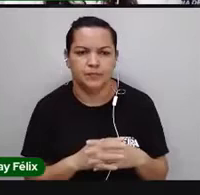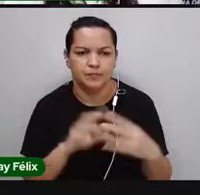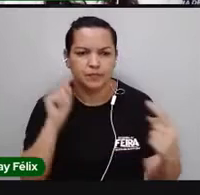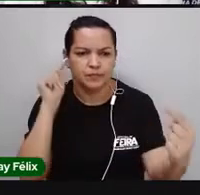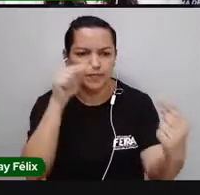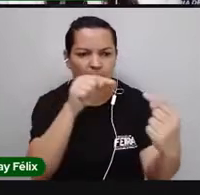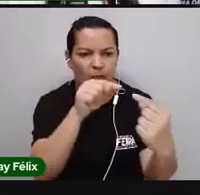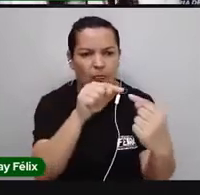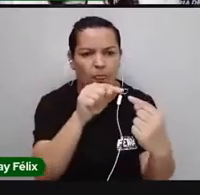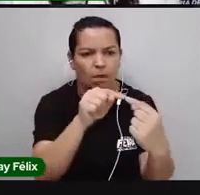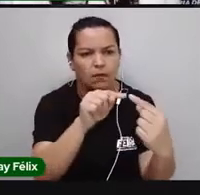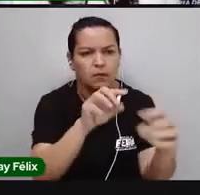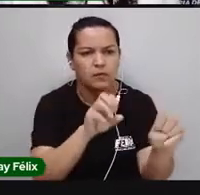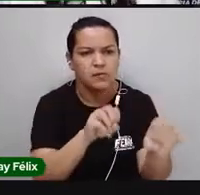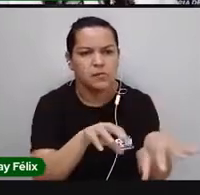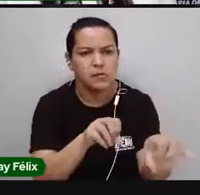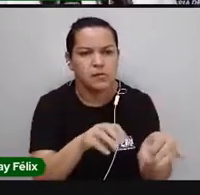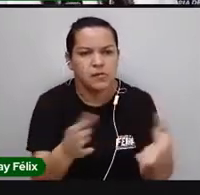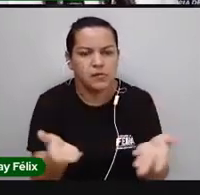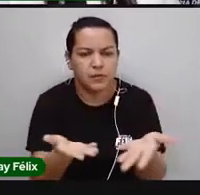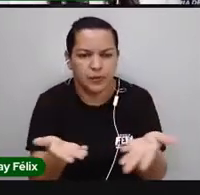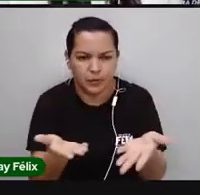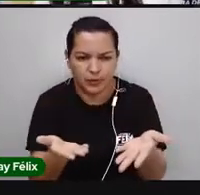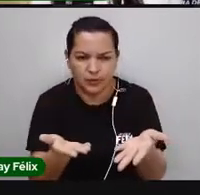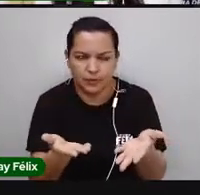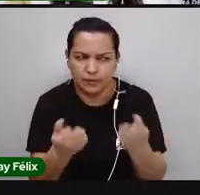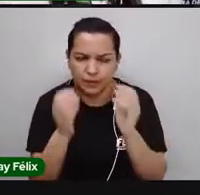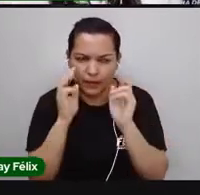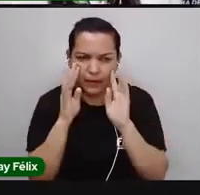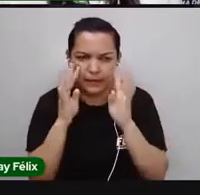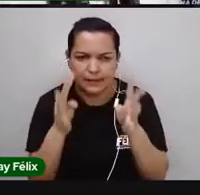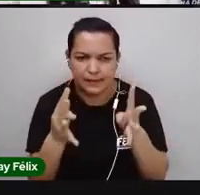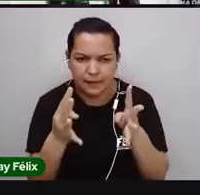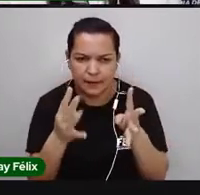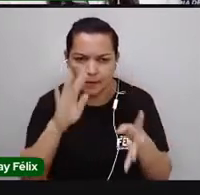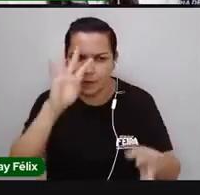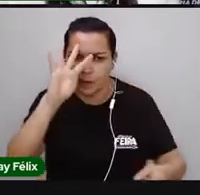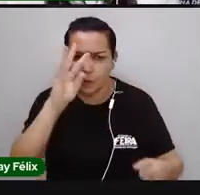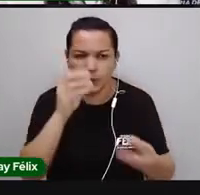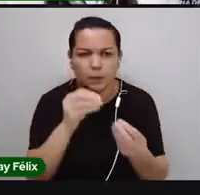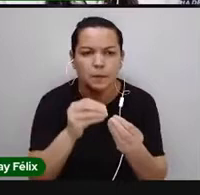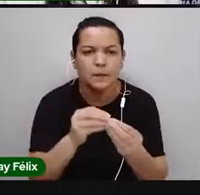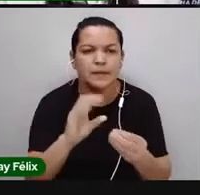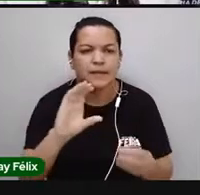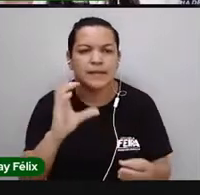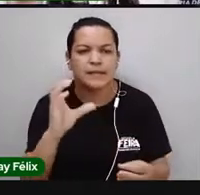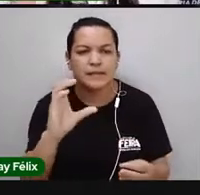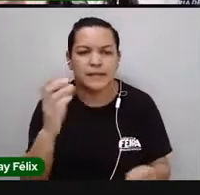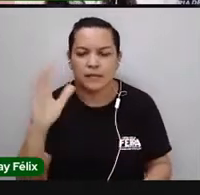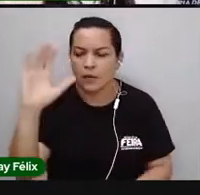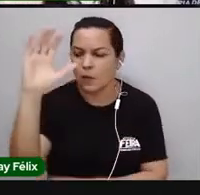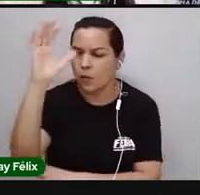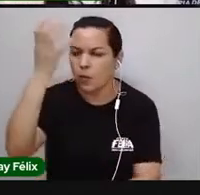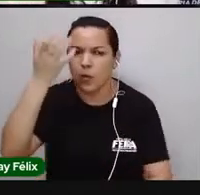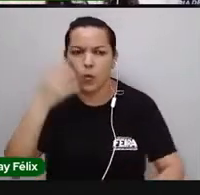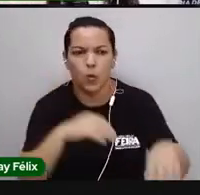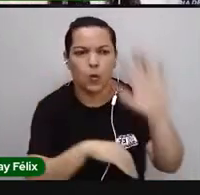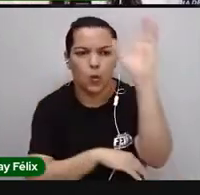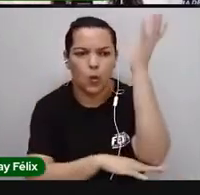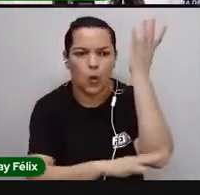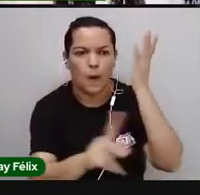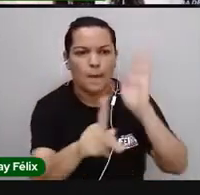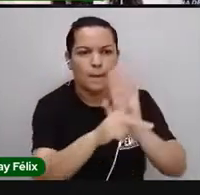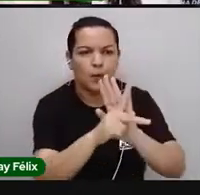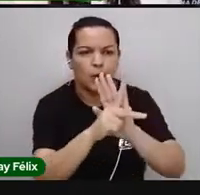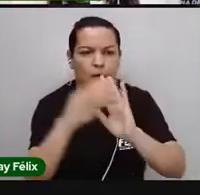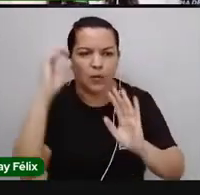objetivo da nossa aula de hoje? Olha bem, compreender as ciências da natureza como cultura e